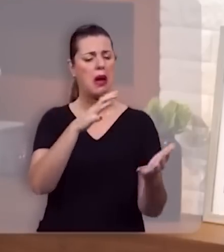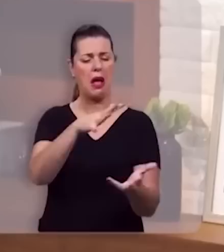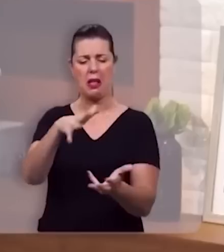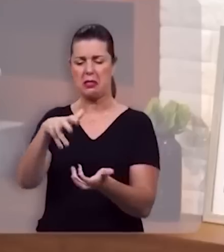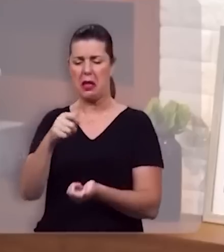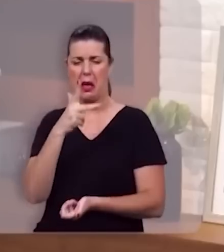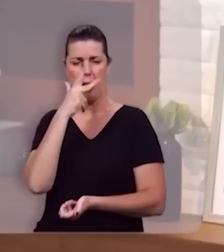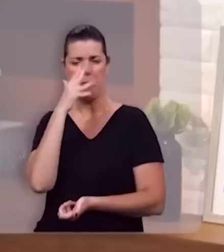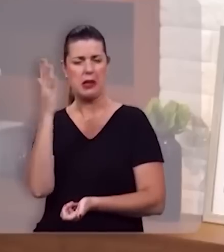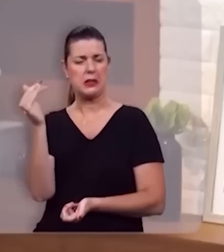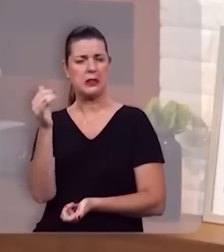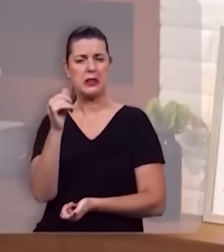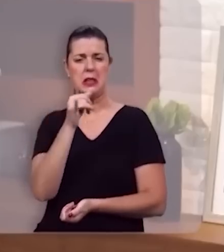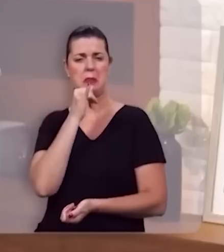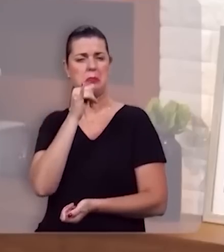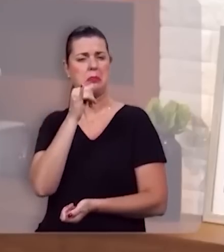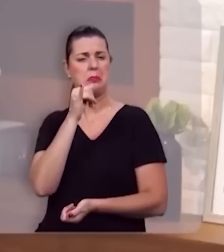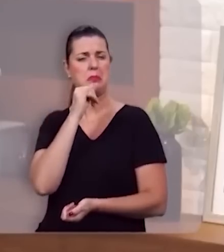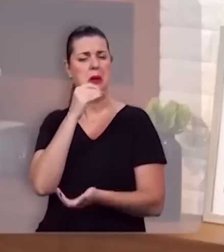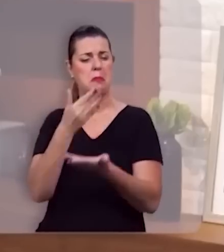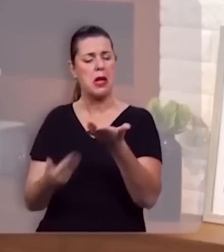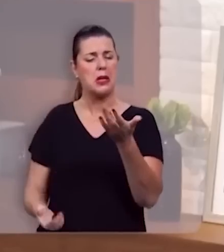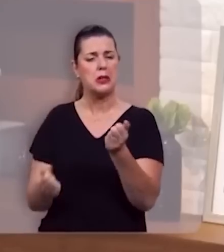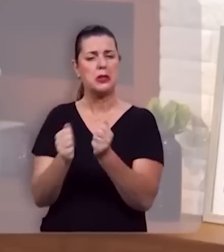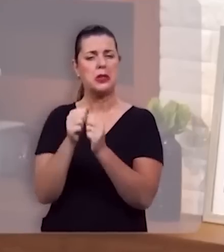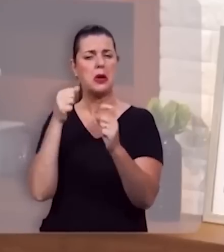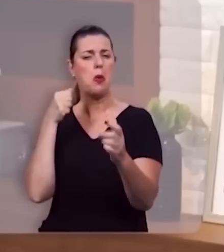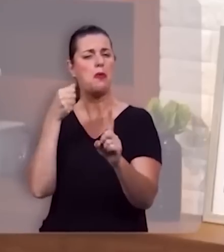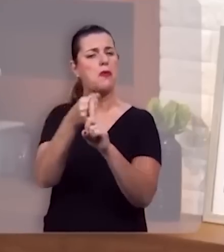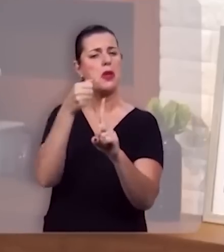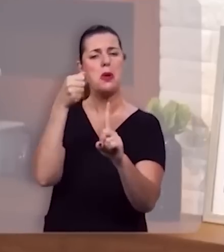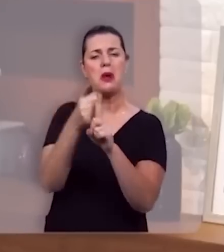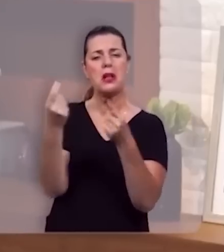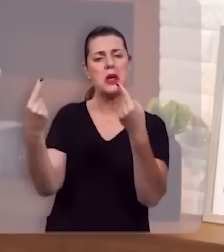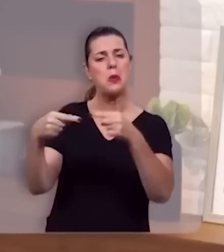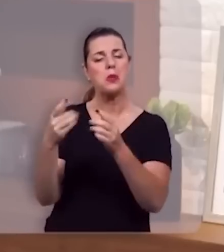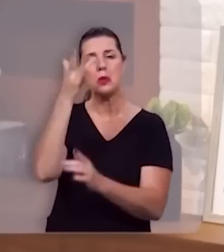Desta violência perpetrada contra os cristãos.